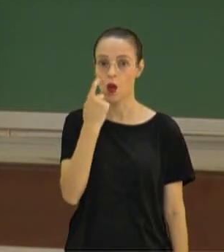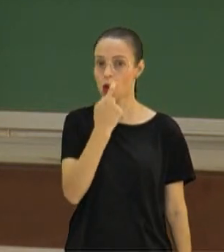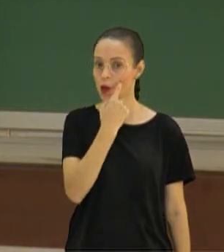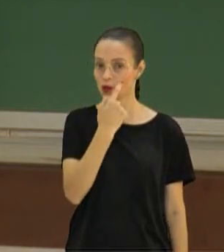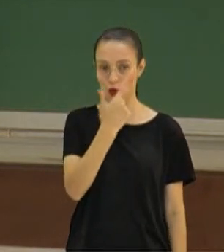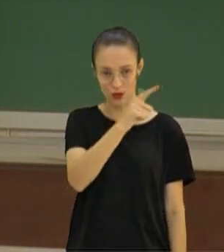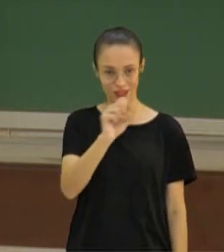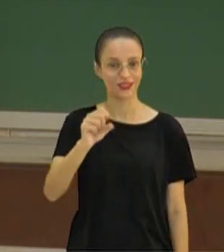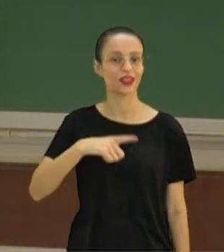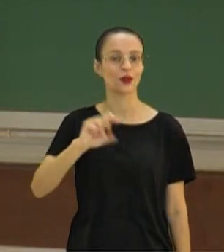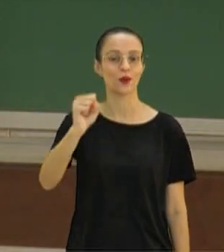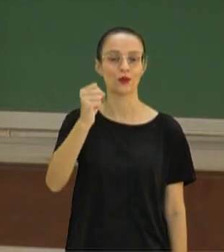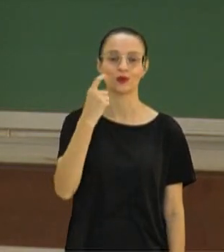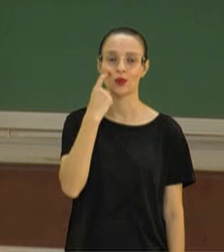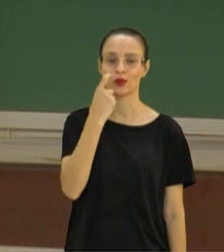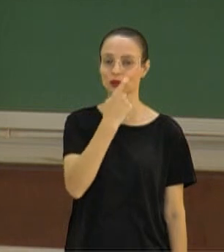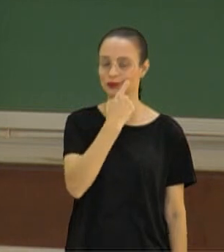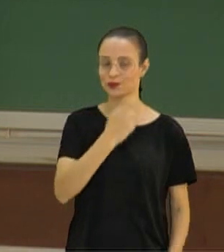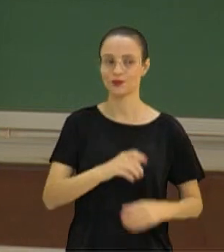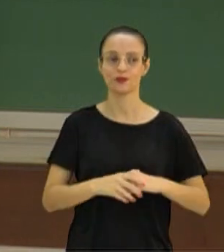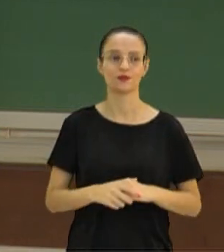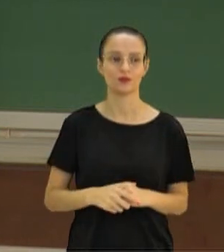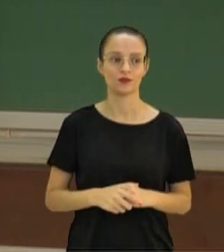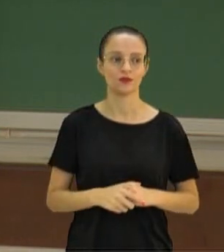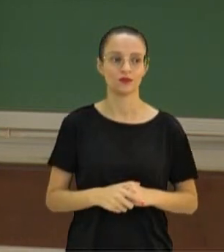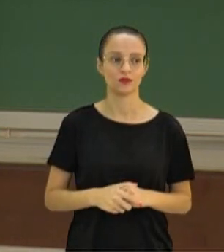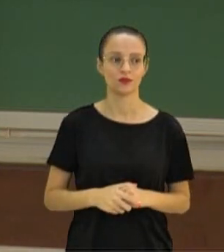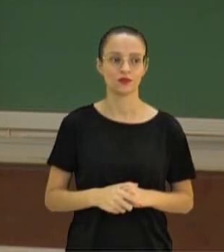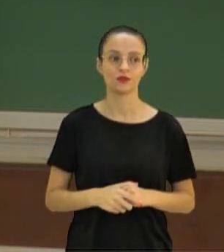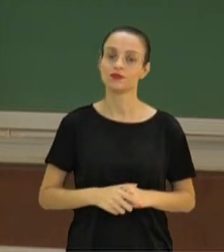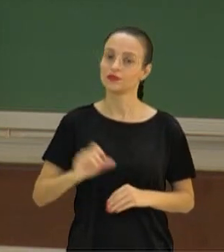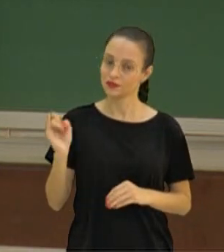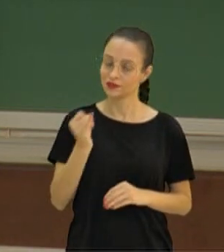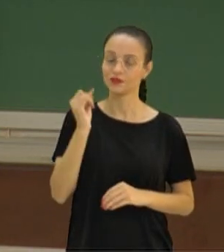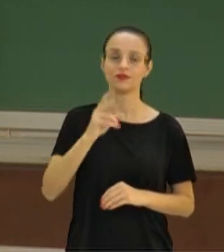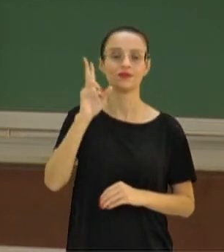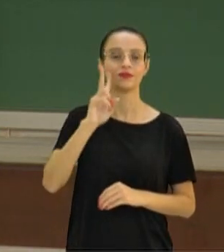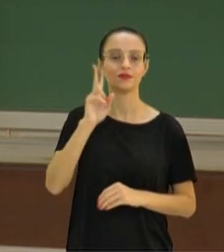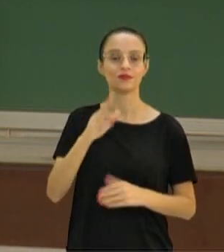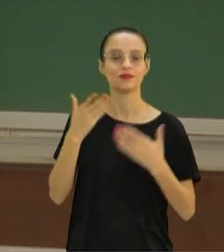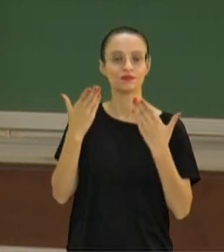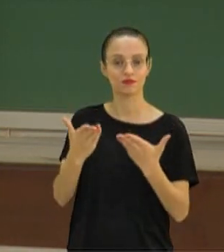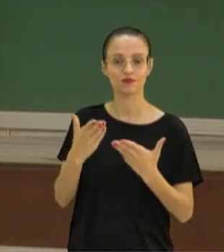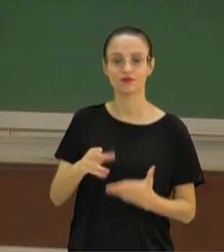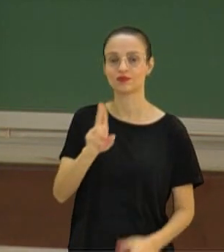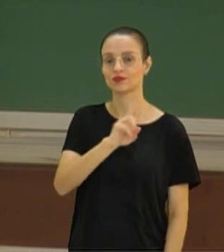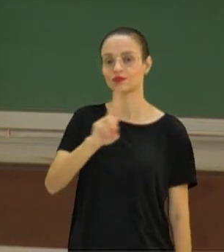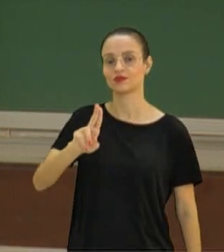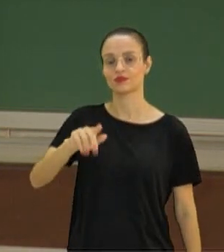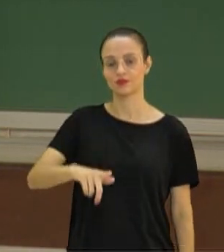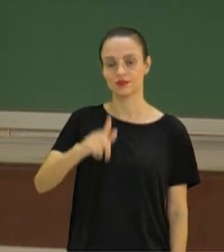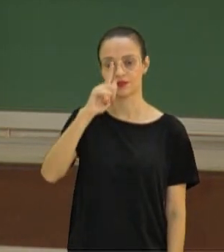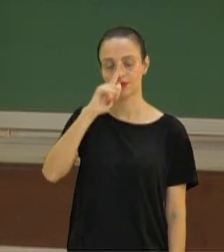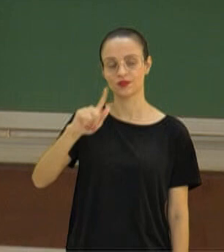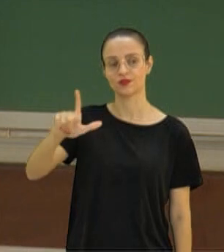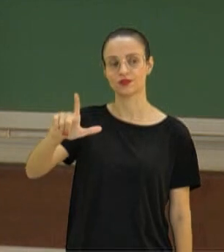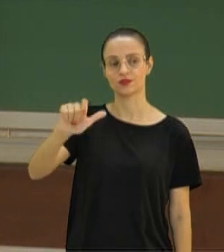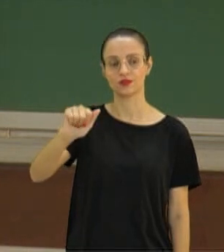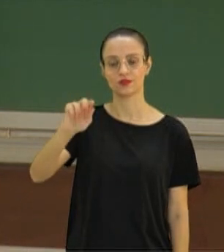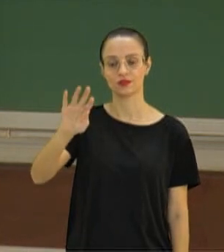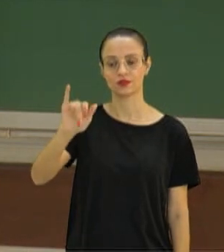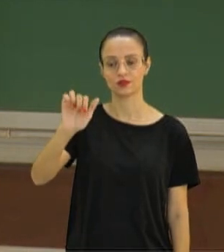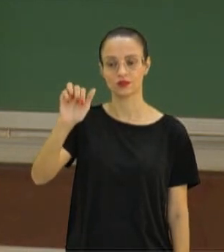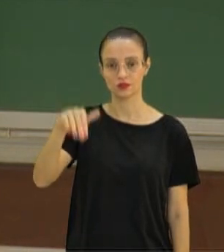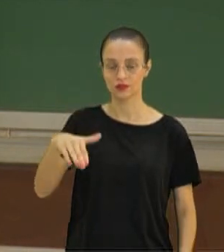oito olhos. Tudo bem? Então, é importante lembrar que o nome é em latim. Então, vamos